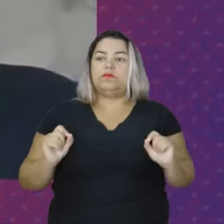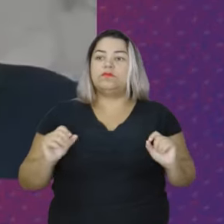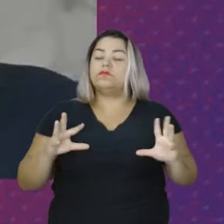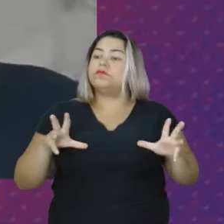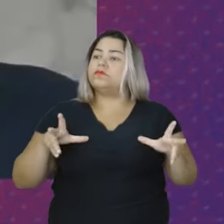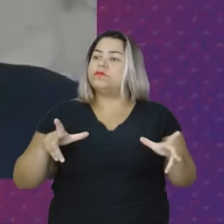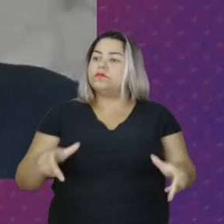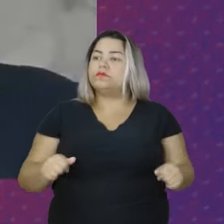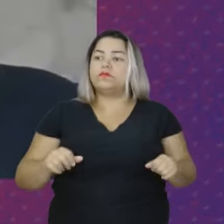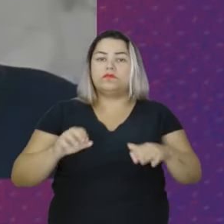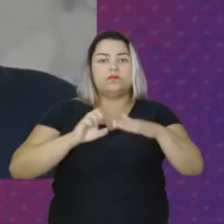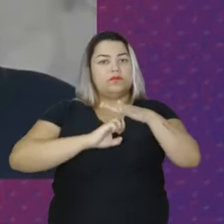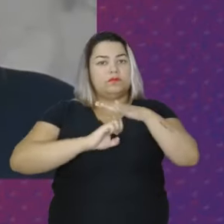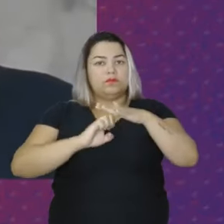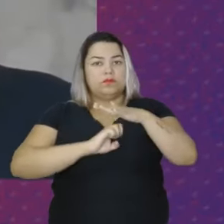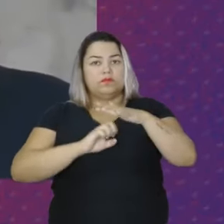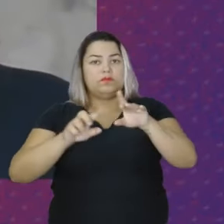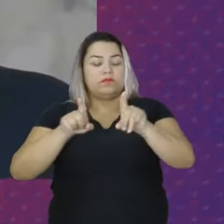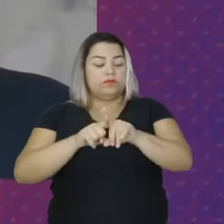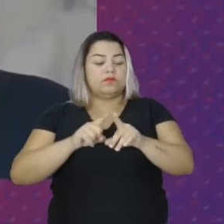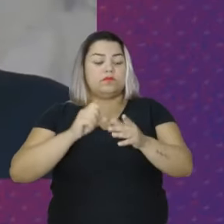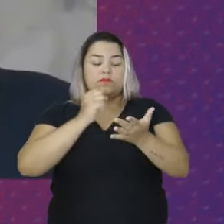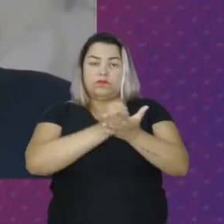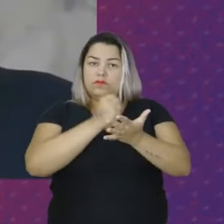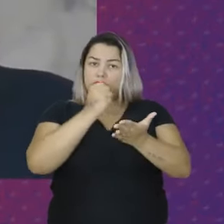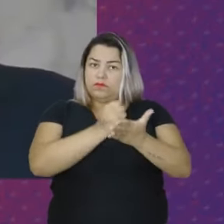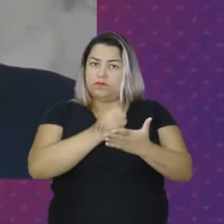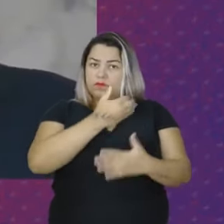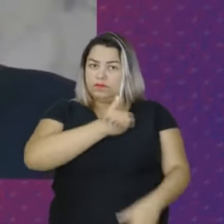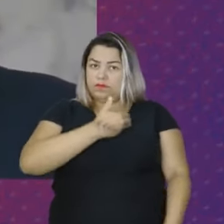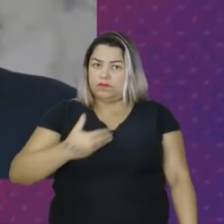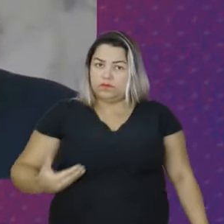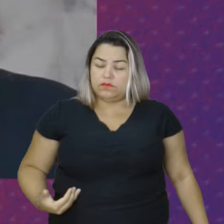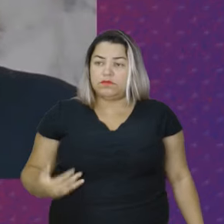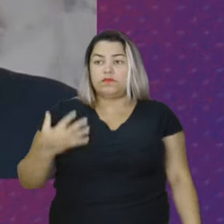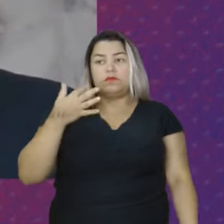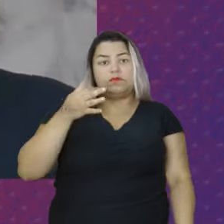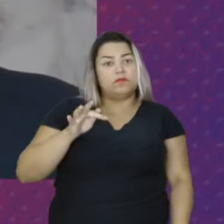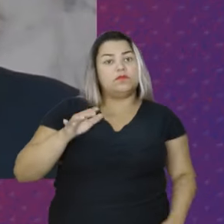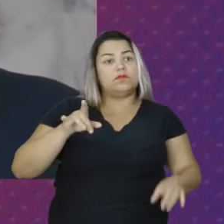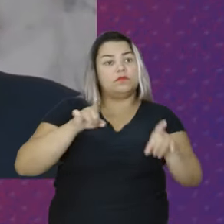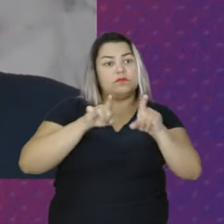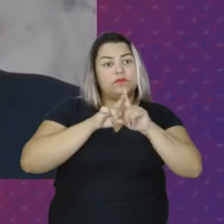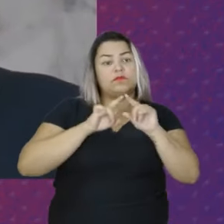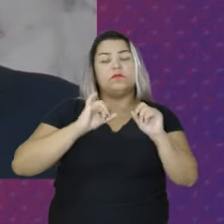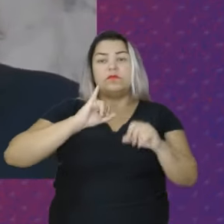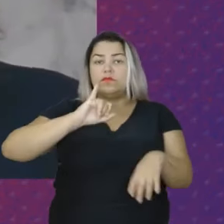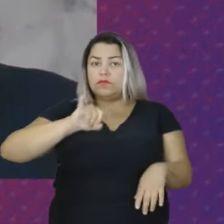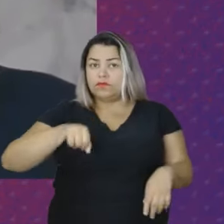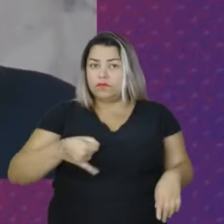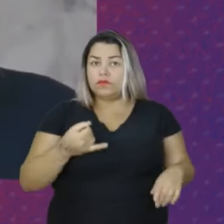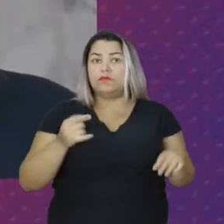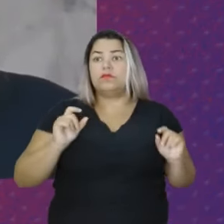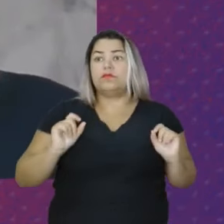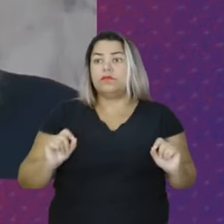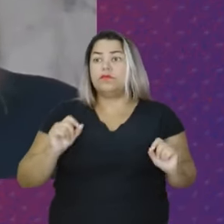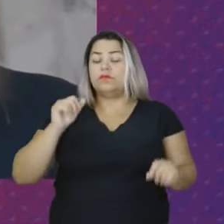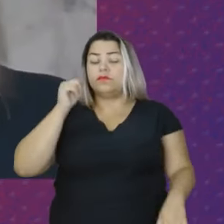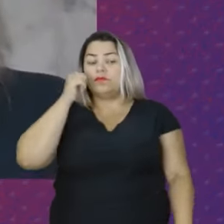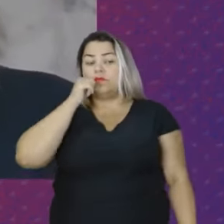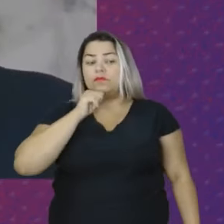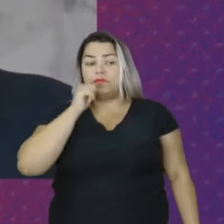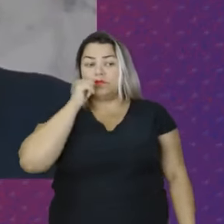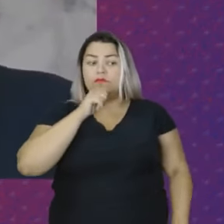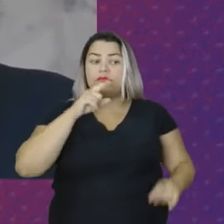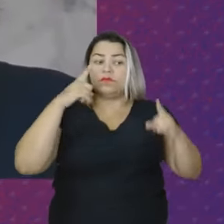Todas as empresas que têm contratos com o governo federal Garantindo maior oportunidade para as mulheres em